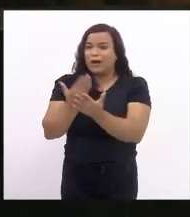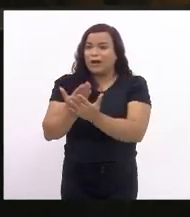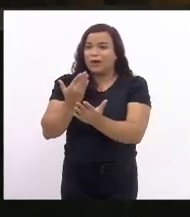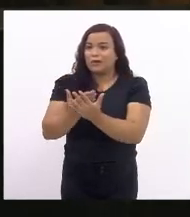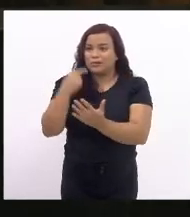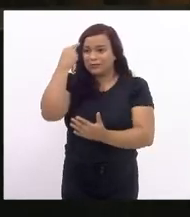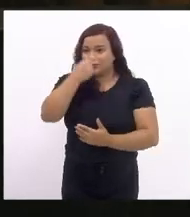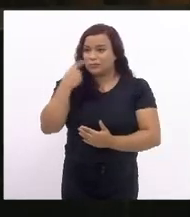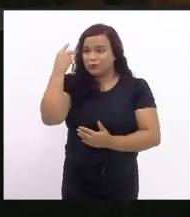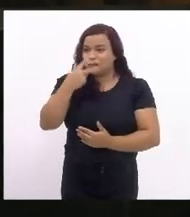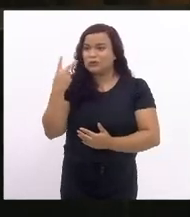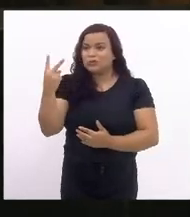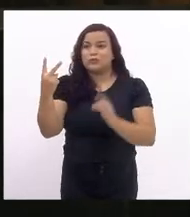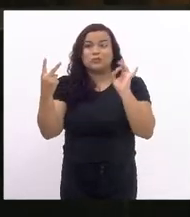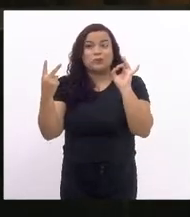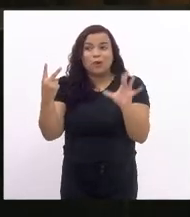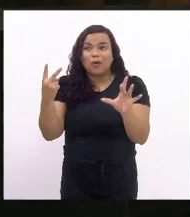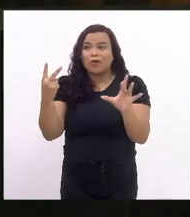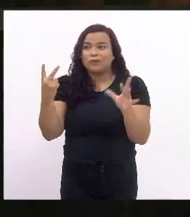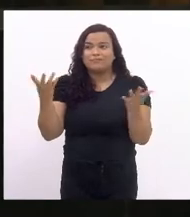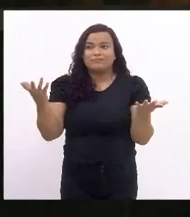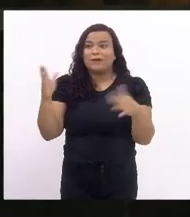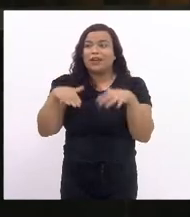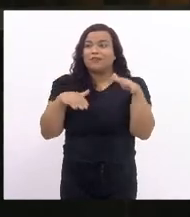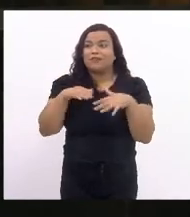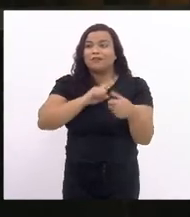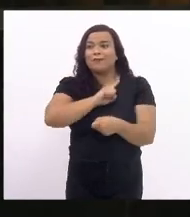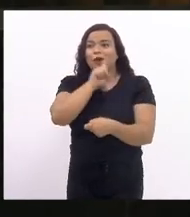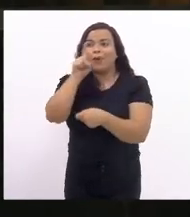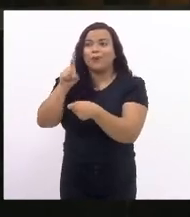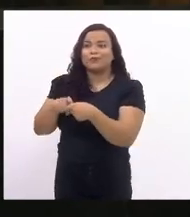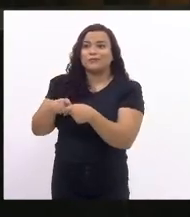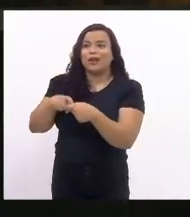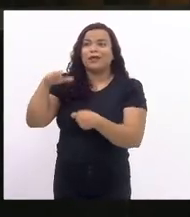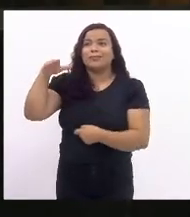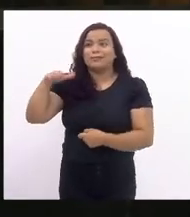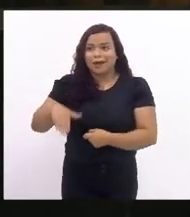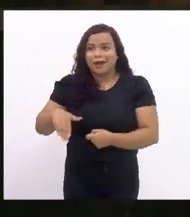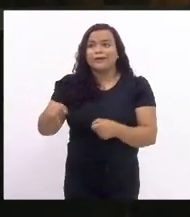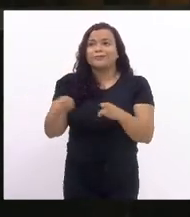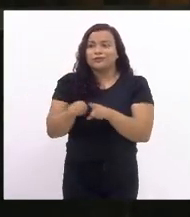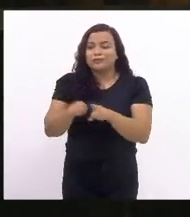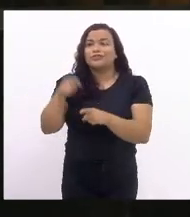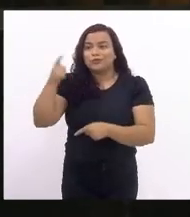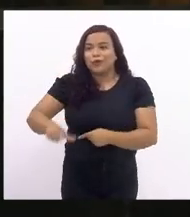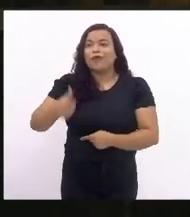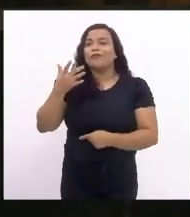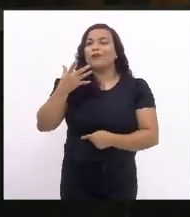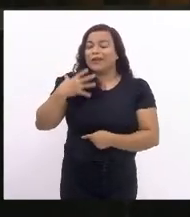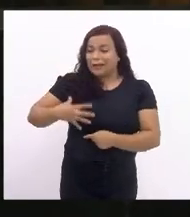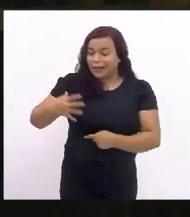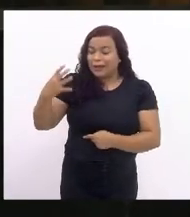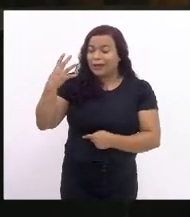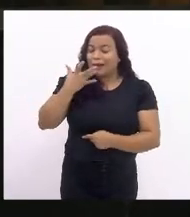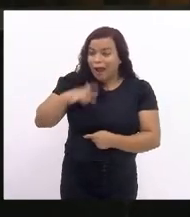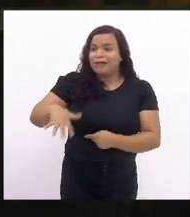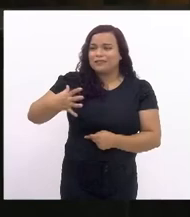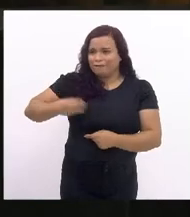duas. E muitas das vezes ela tem que retornar no horário da tarde com uma outra criança mais duas horas.